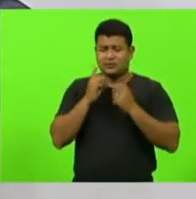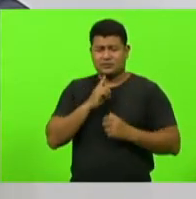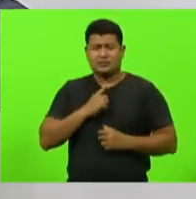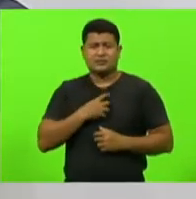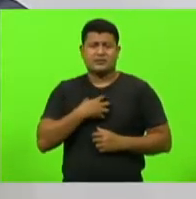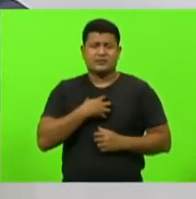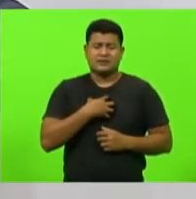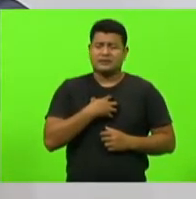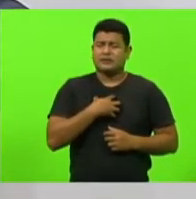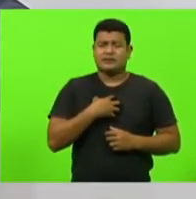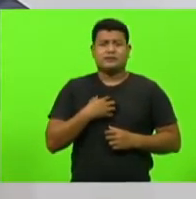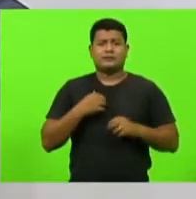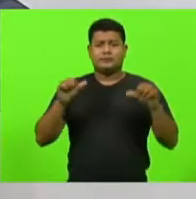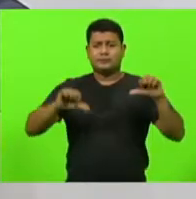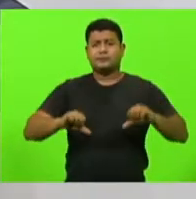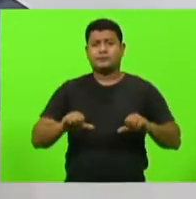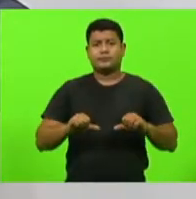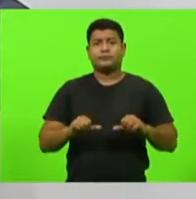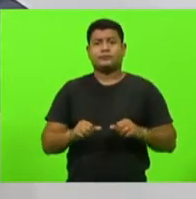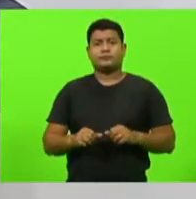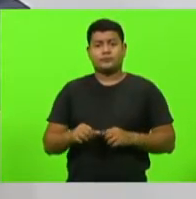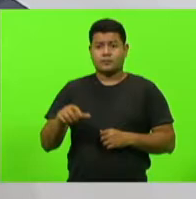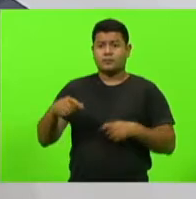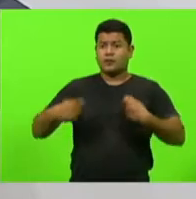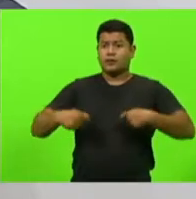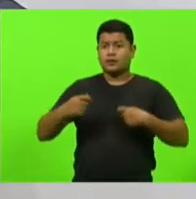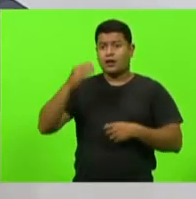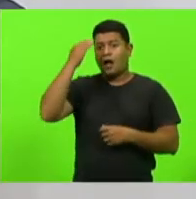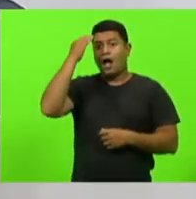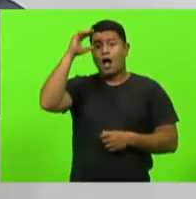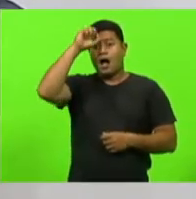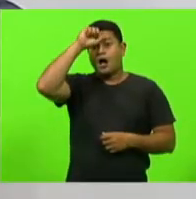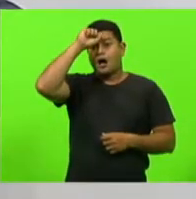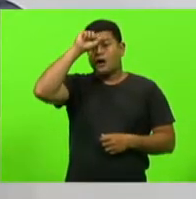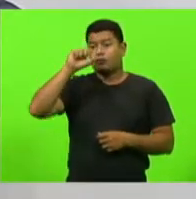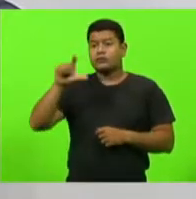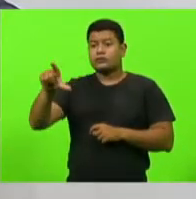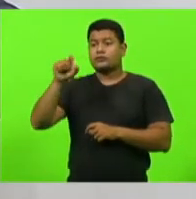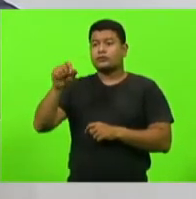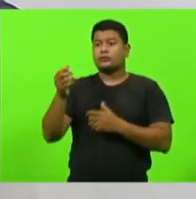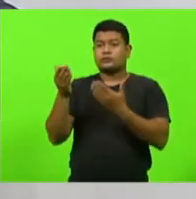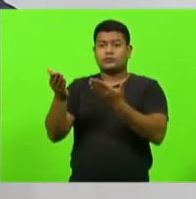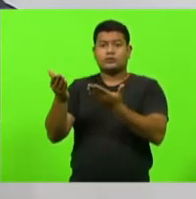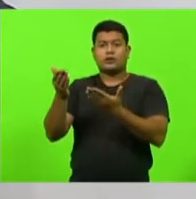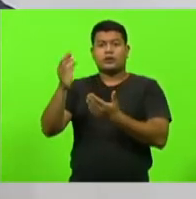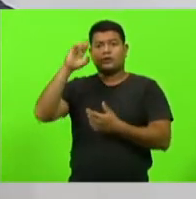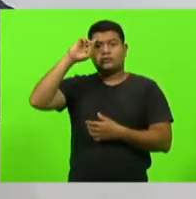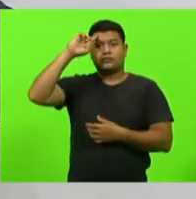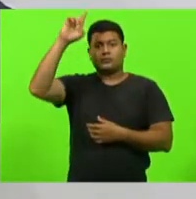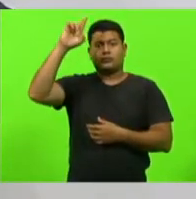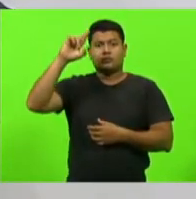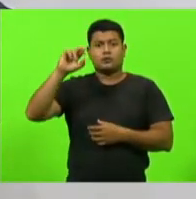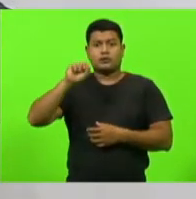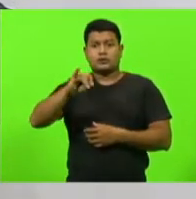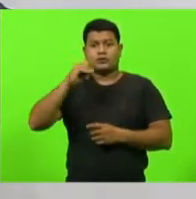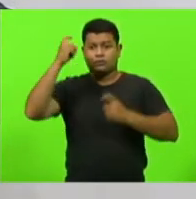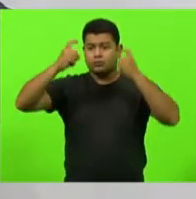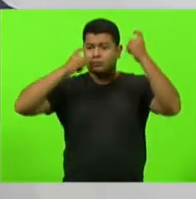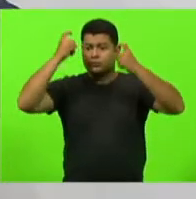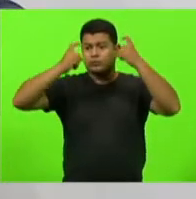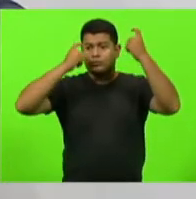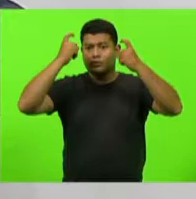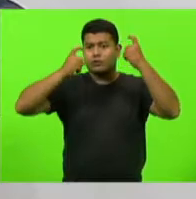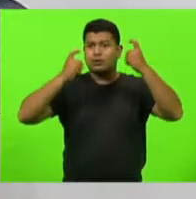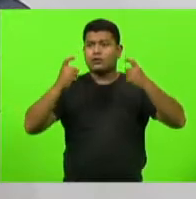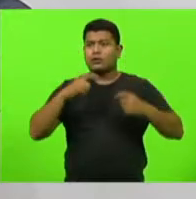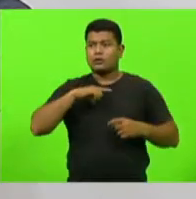saiba escolher seus entes políticos, mulheres, se eles estão preocupados com votos das pessoas que são ordeiras, honestas ou trabalhadoras,